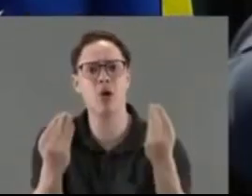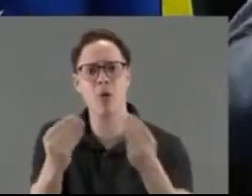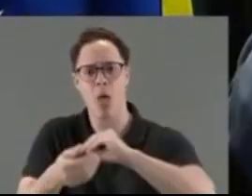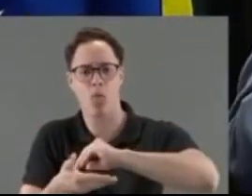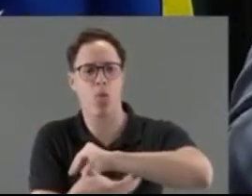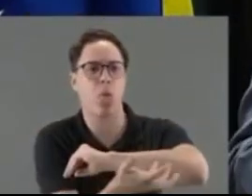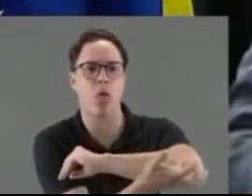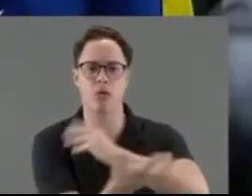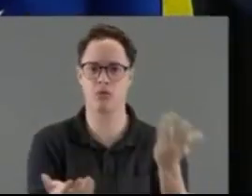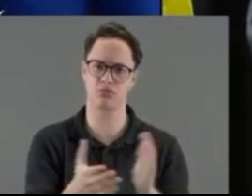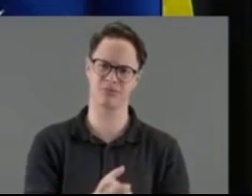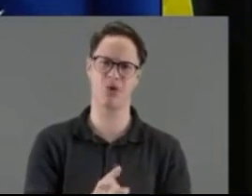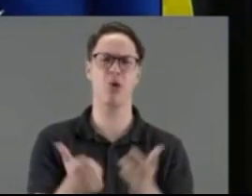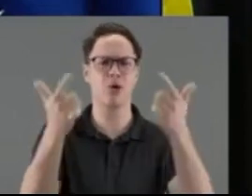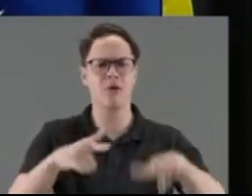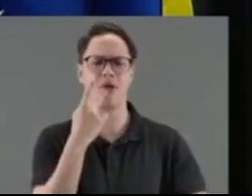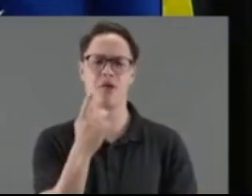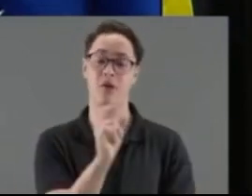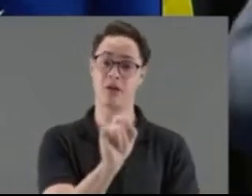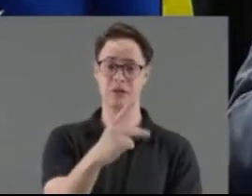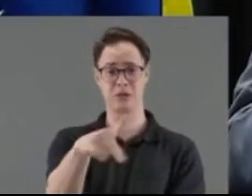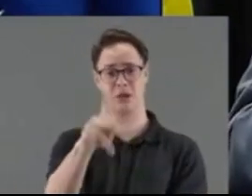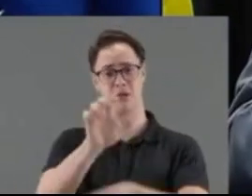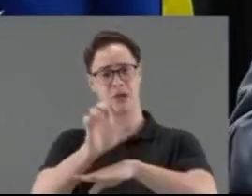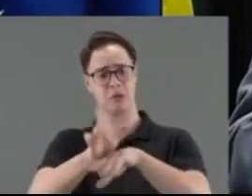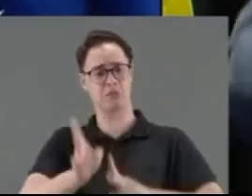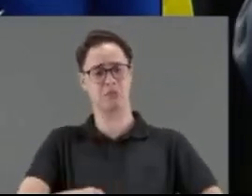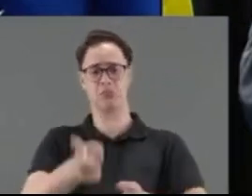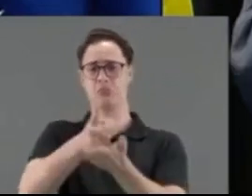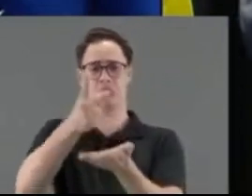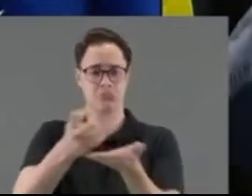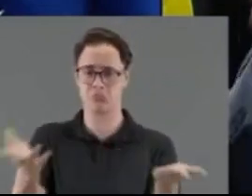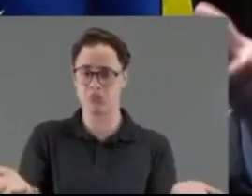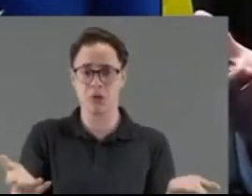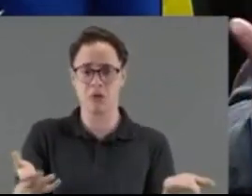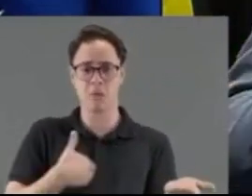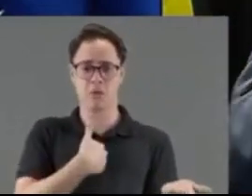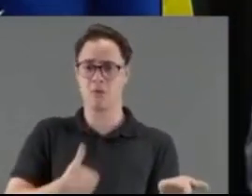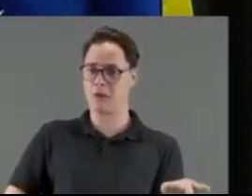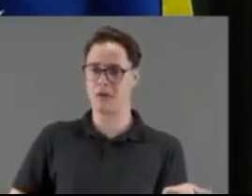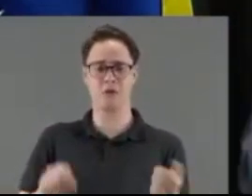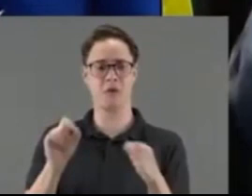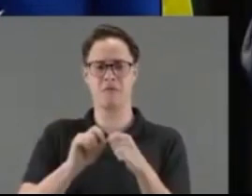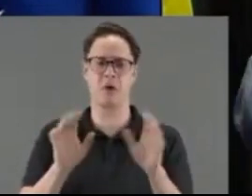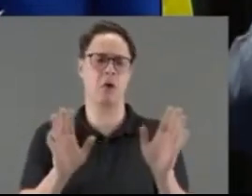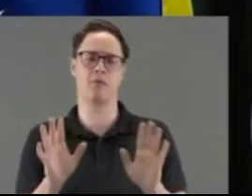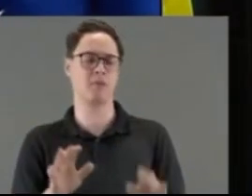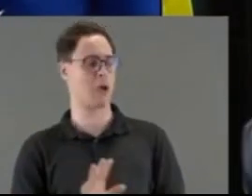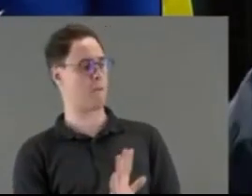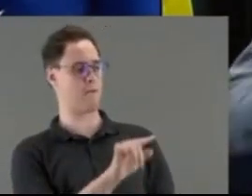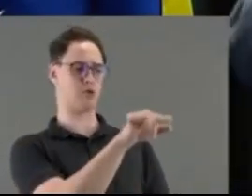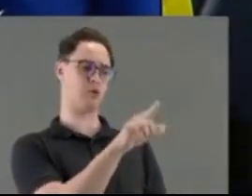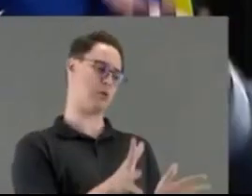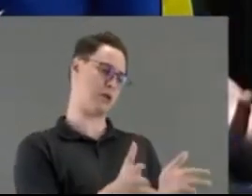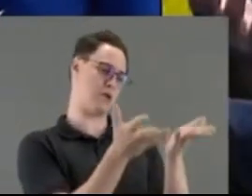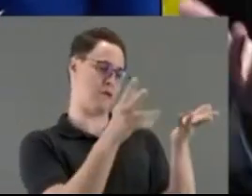E novamente eu vou dizer, o seu estado vai continuar da mesma forma. O governador não vai fazer isso. Ah, Cleitinho, mas aí você não está incentivando